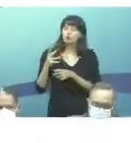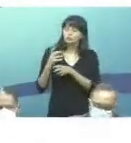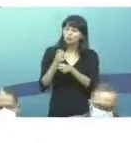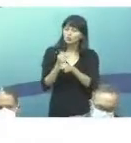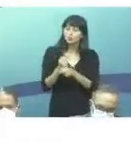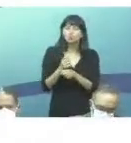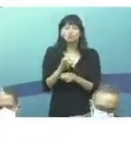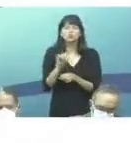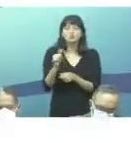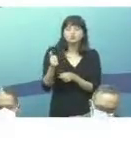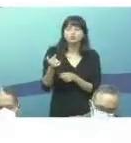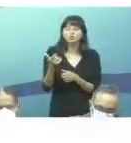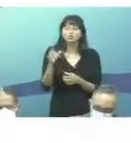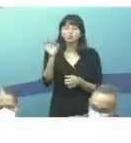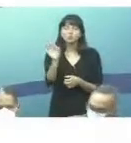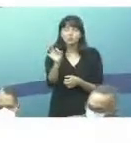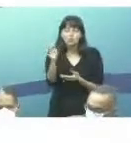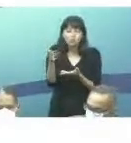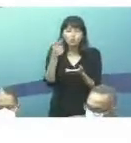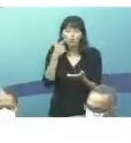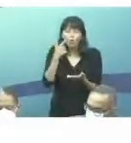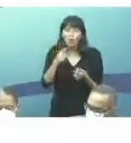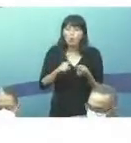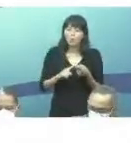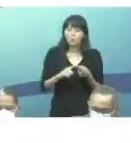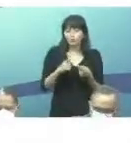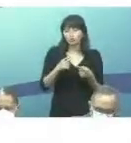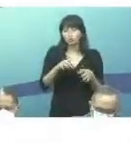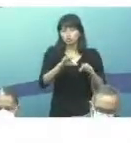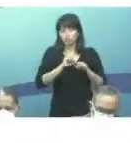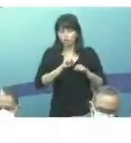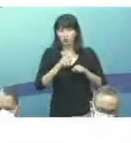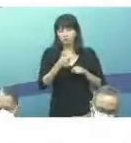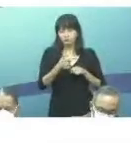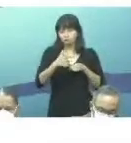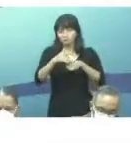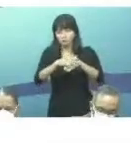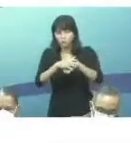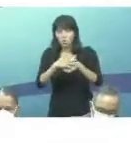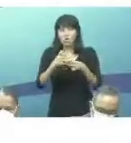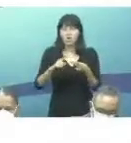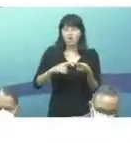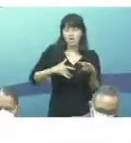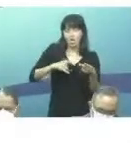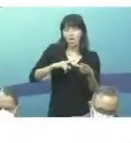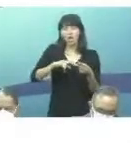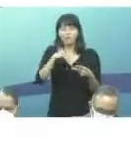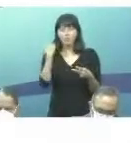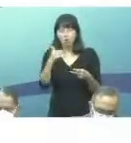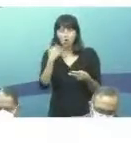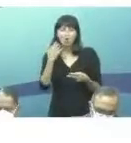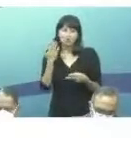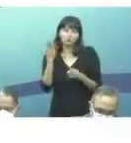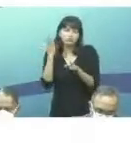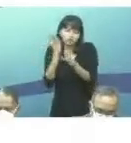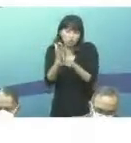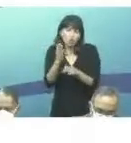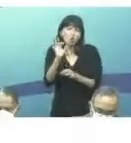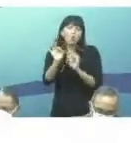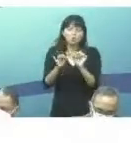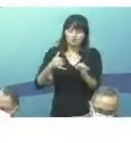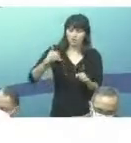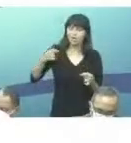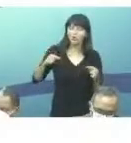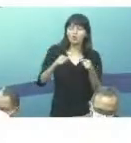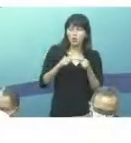epidemiológicos da incidência e a mortalidade de TB por faixa etária, obviamente que nós encontramos óbito em